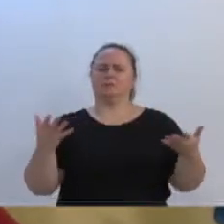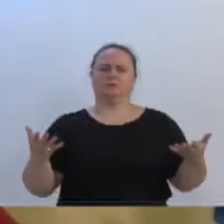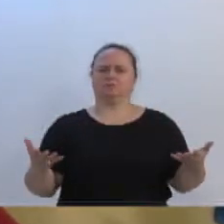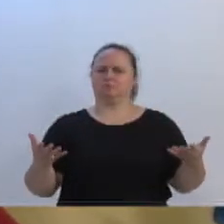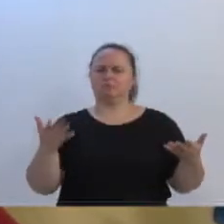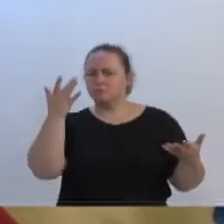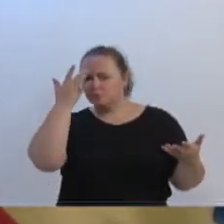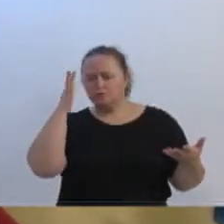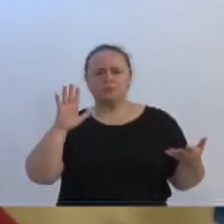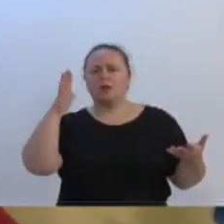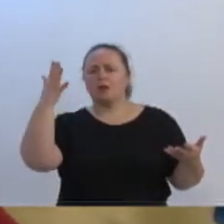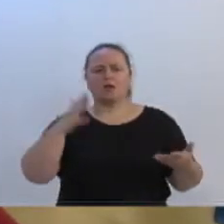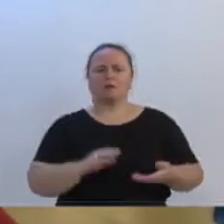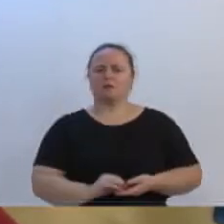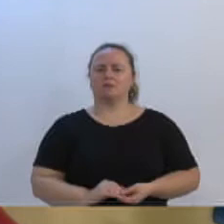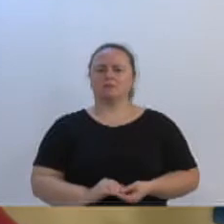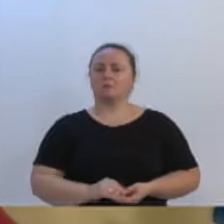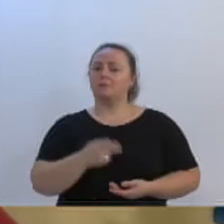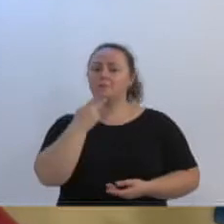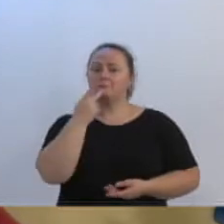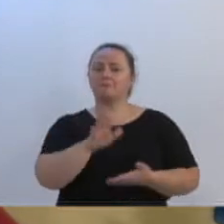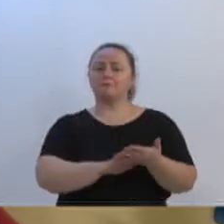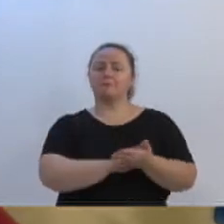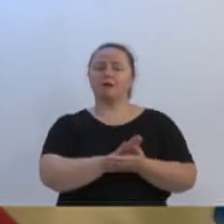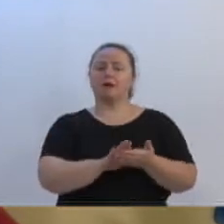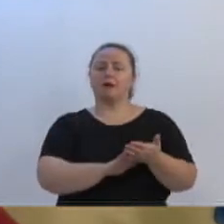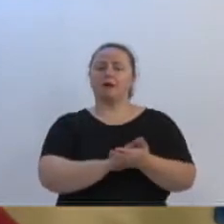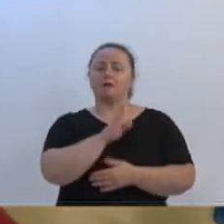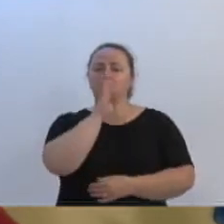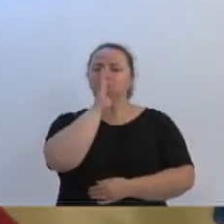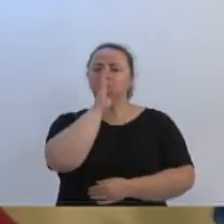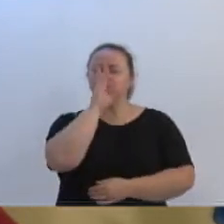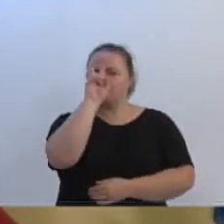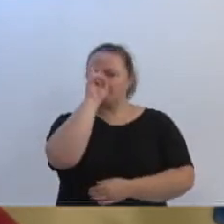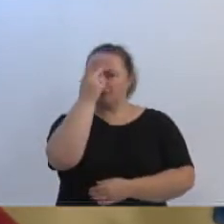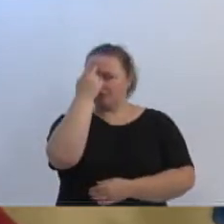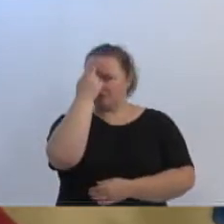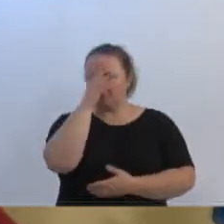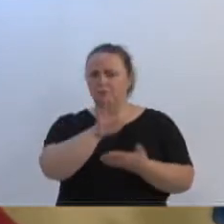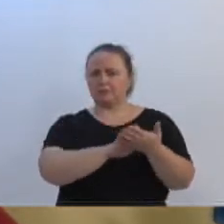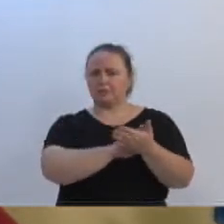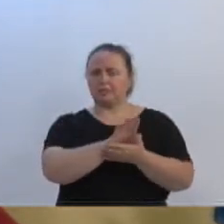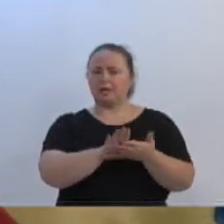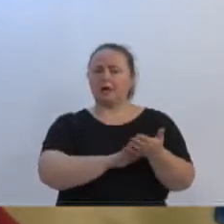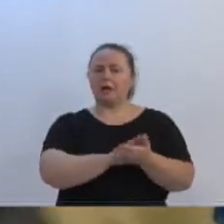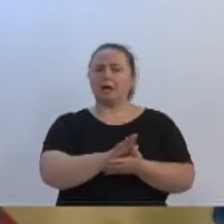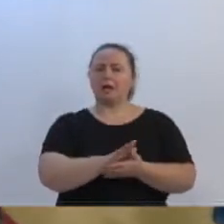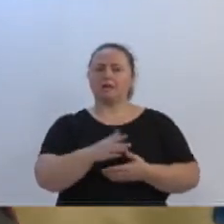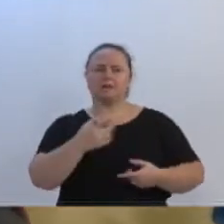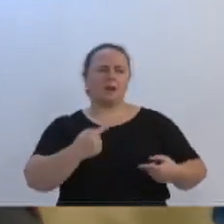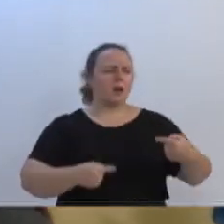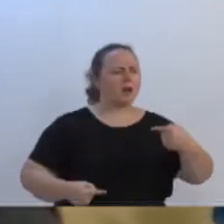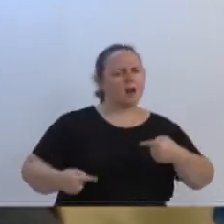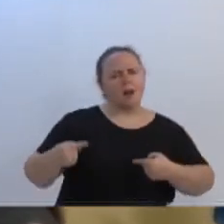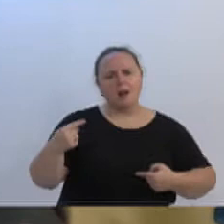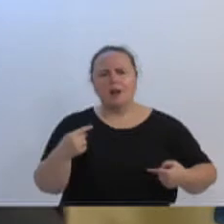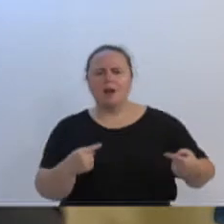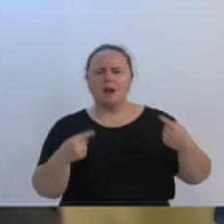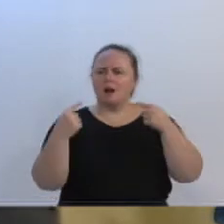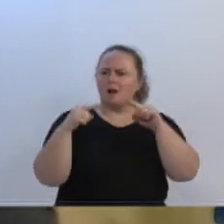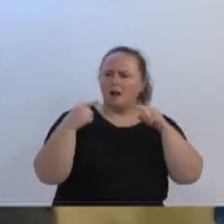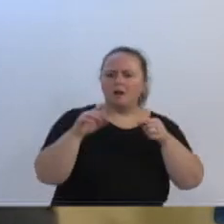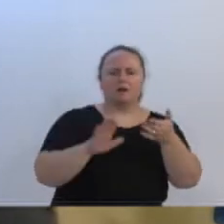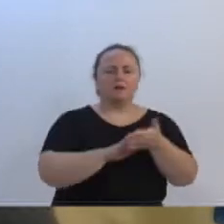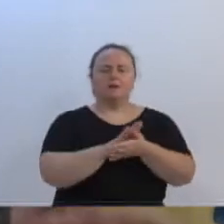povo, o aconteceu, que ninguém fala nada agora. Agora ninguém se revolta, ninguém pula, ninguém degladeia, ninguém fala nada,